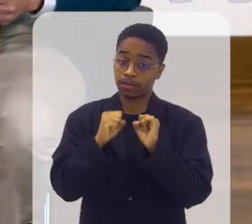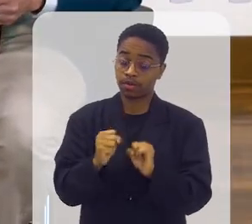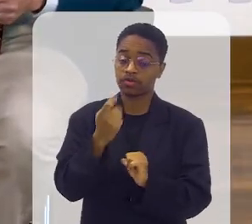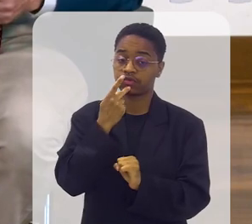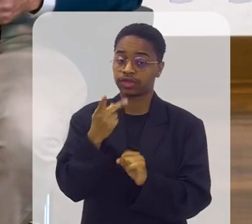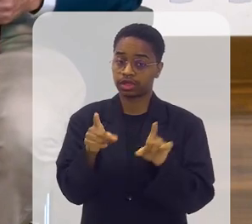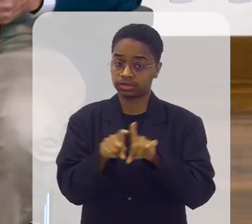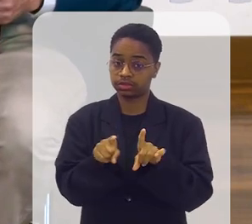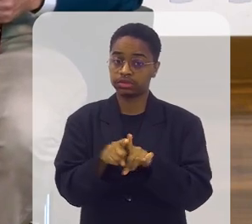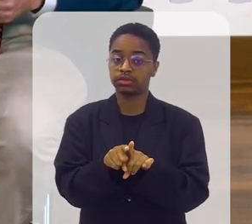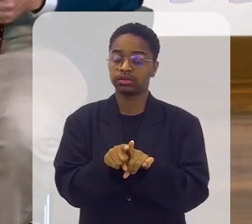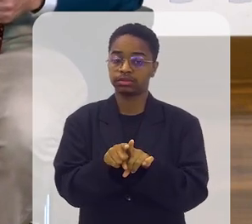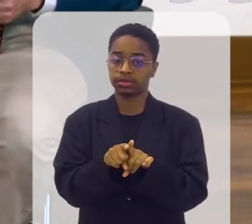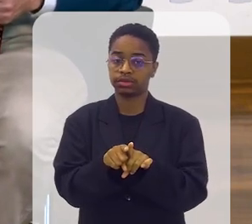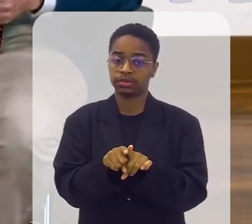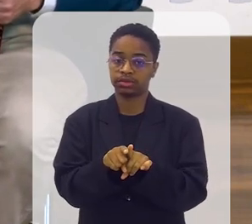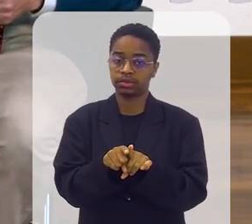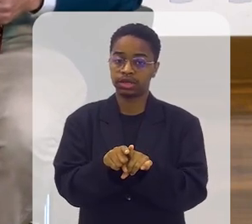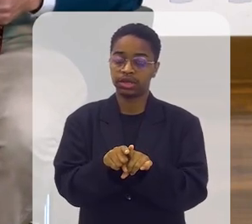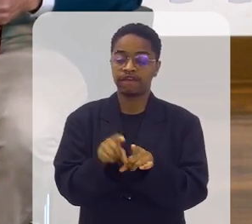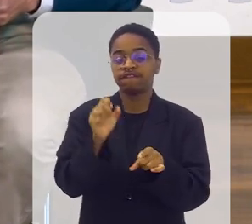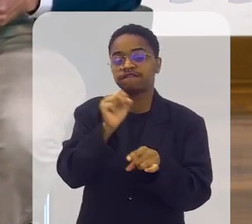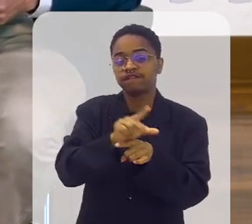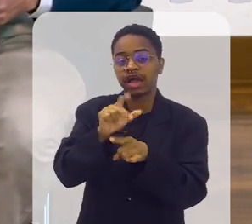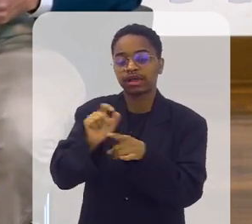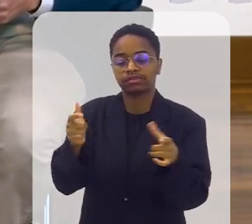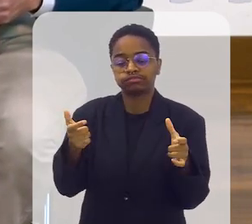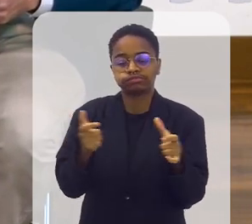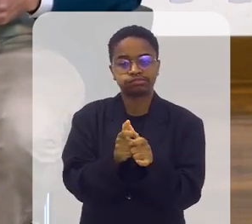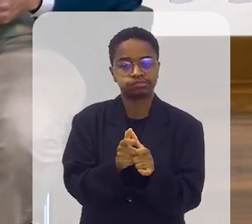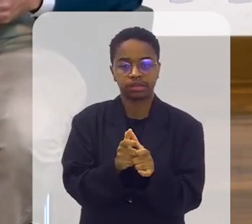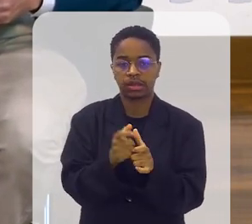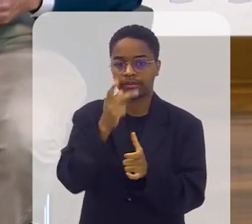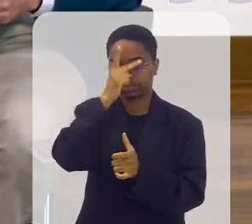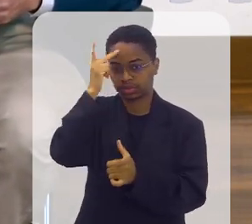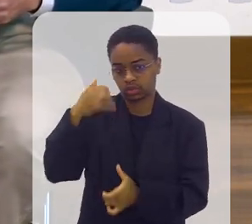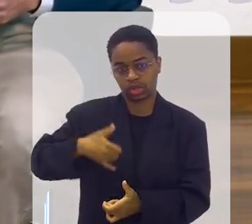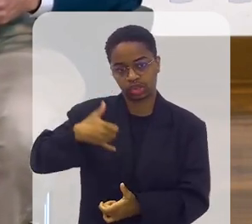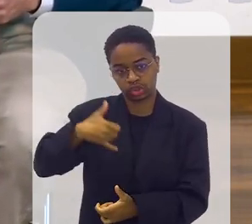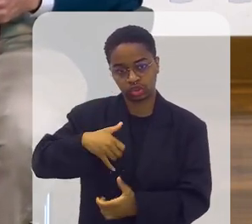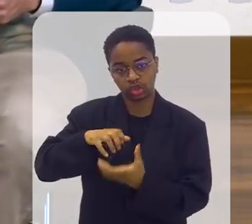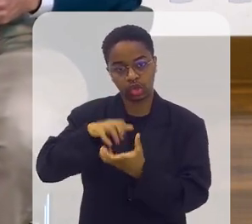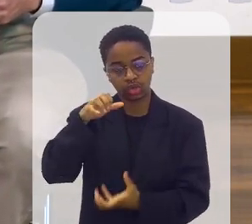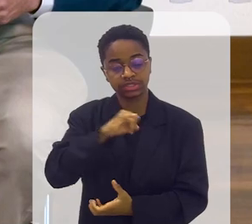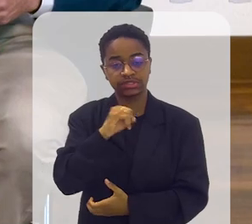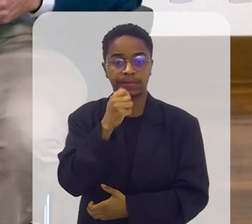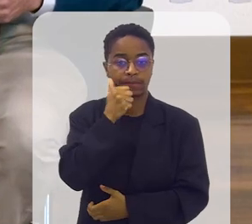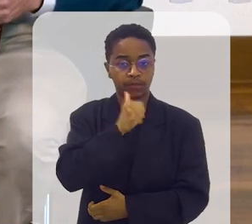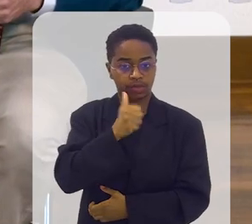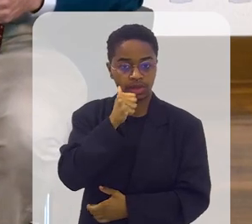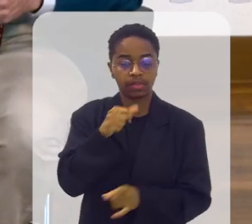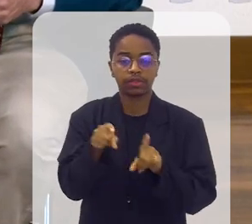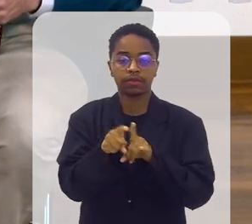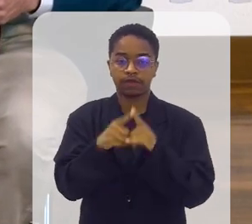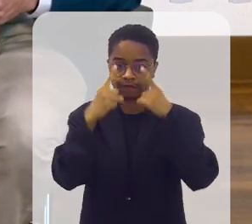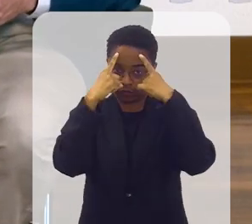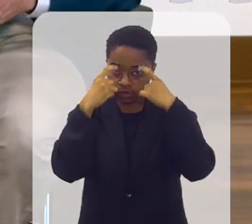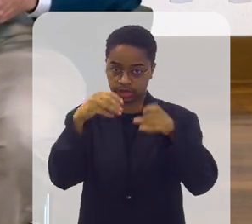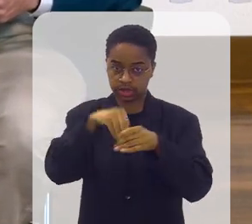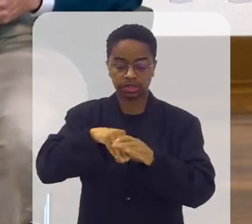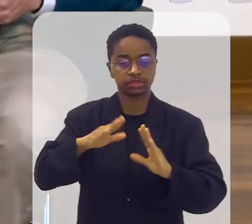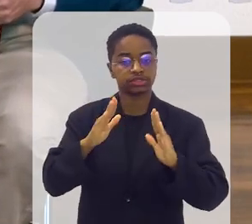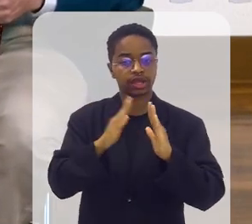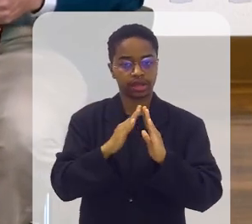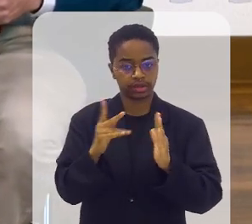poderia falar sobre menos vagas para elas, para a pessoa idosa, mulher no trabalho, a violência